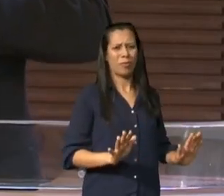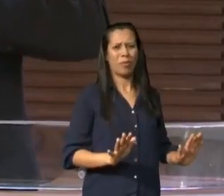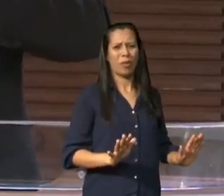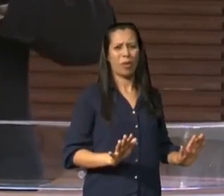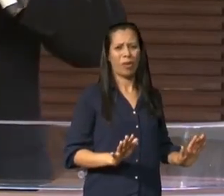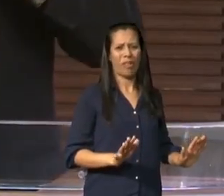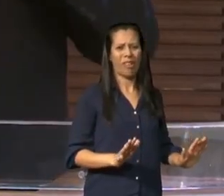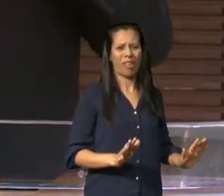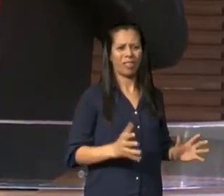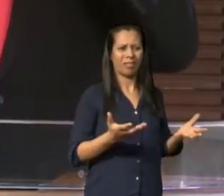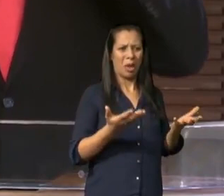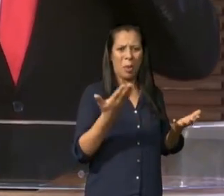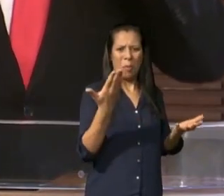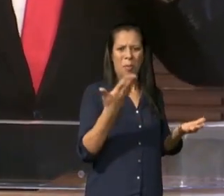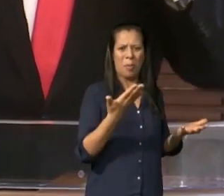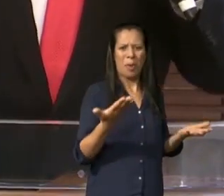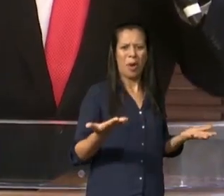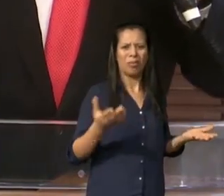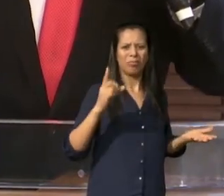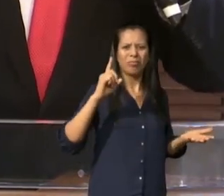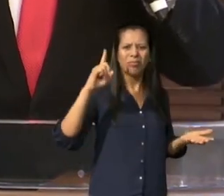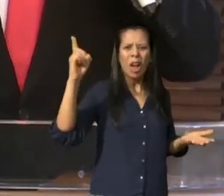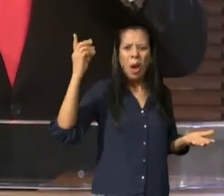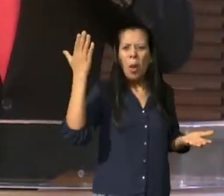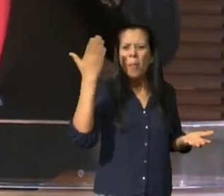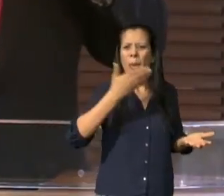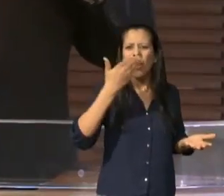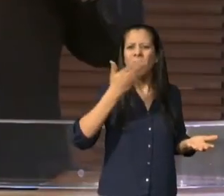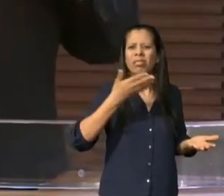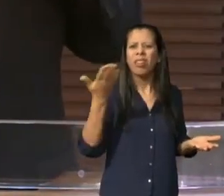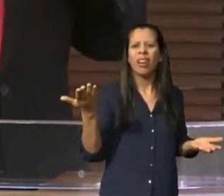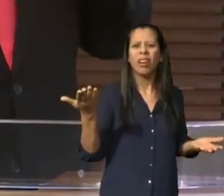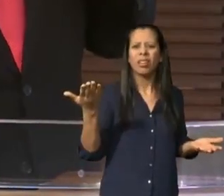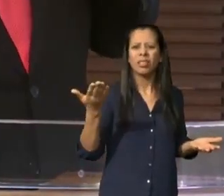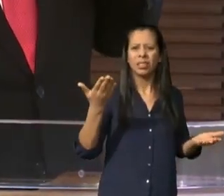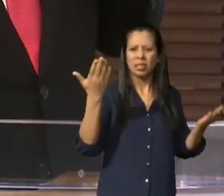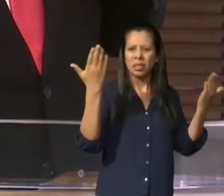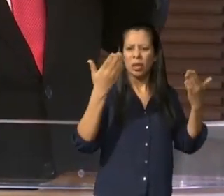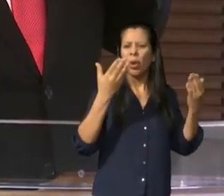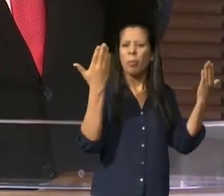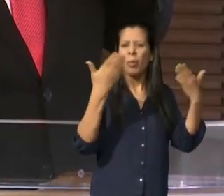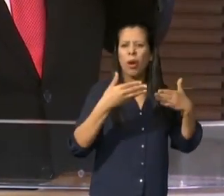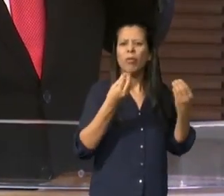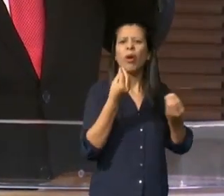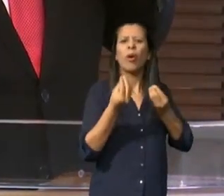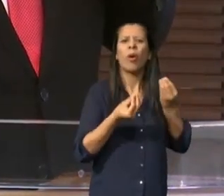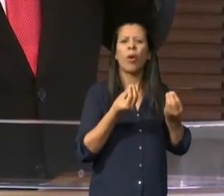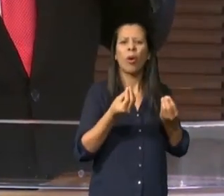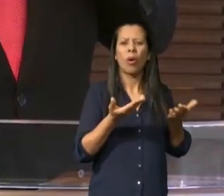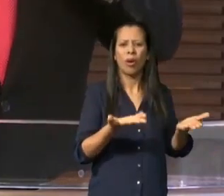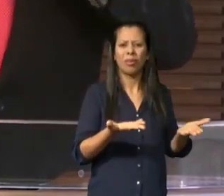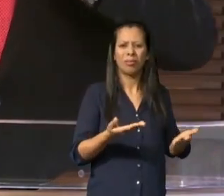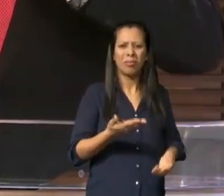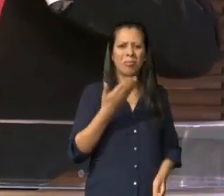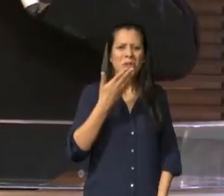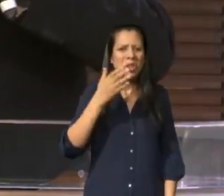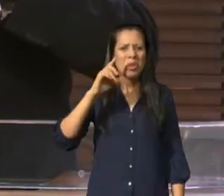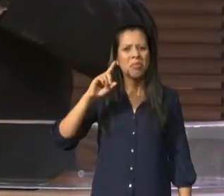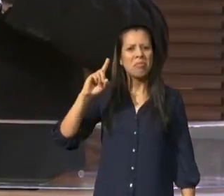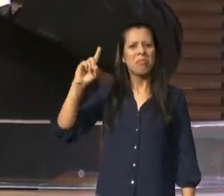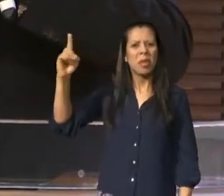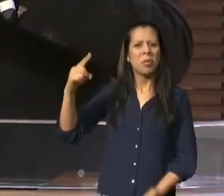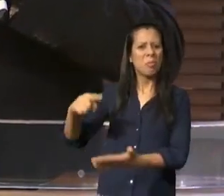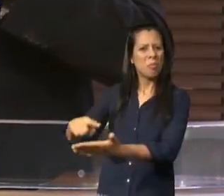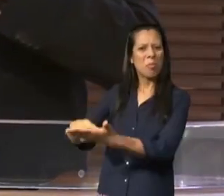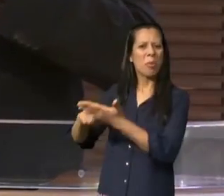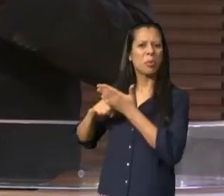o que seria colocar Deus a prova o que que Paulo estava querendo dizer com isso qual era o pensamento de